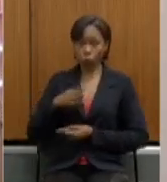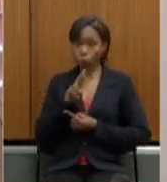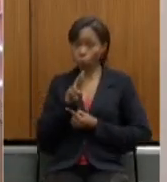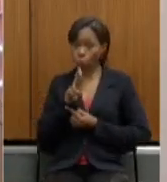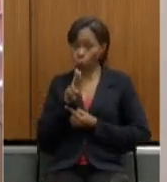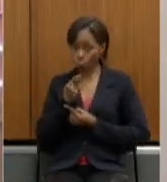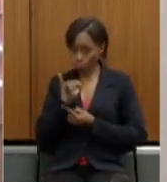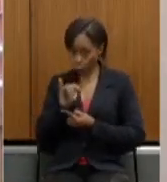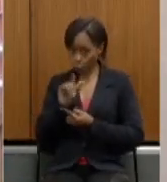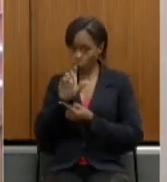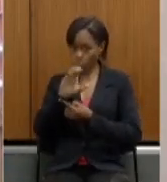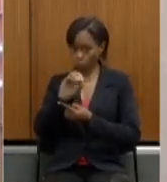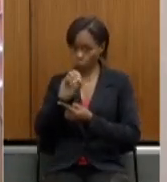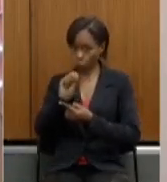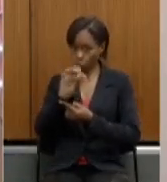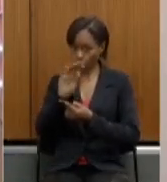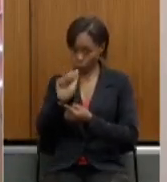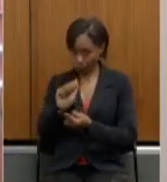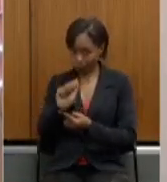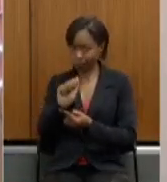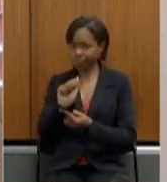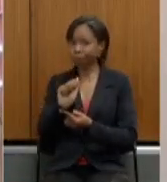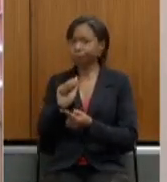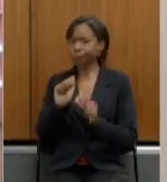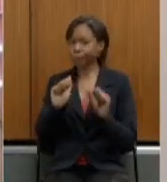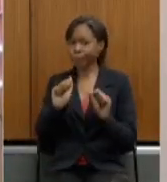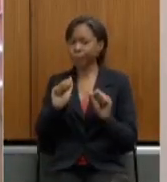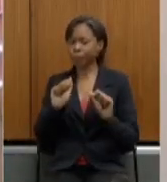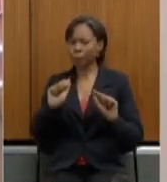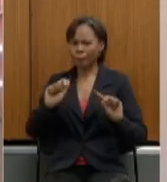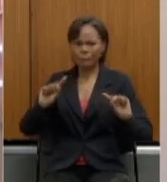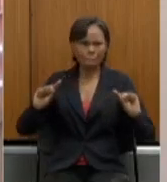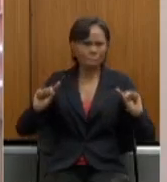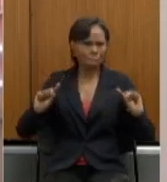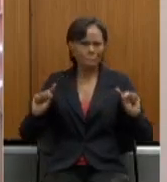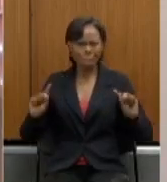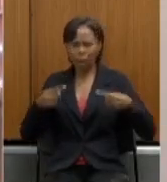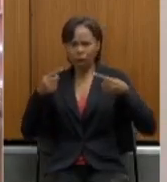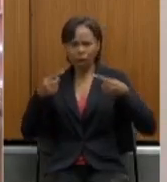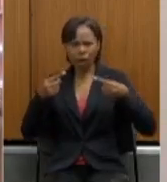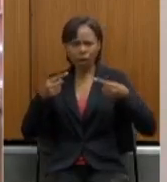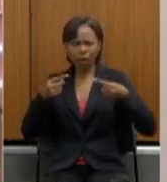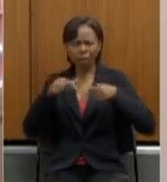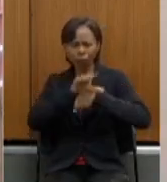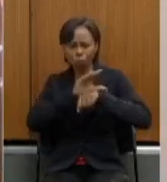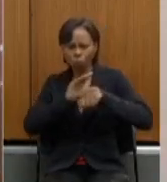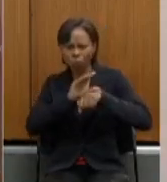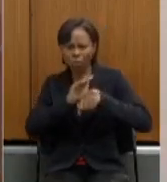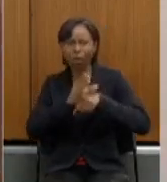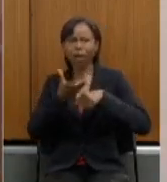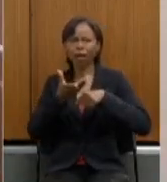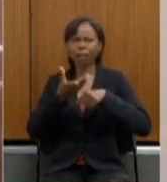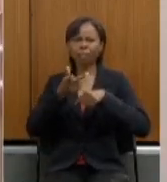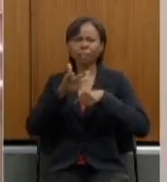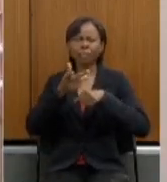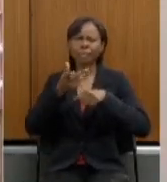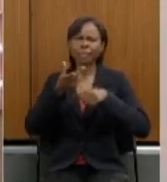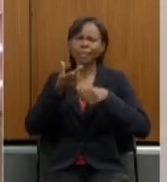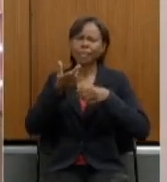se diga que o impacto da discussão da Previdência ela é diferente em quem tem